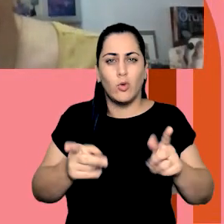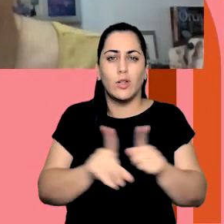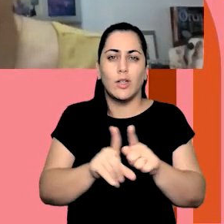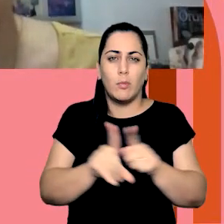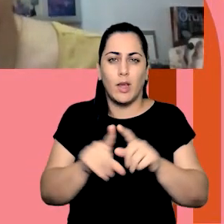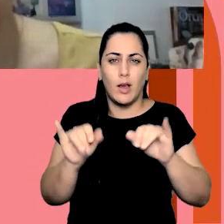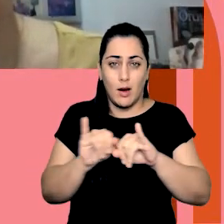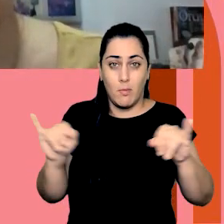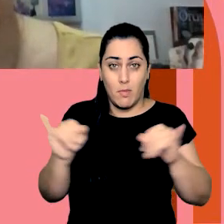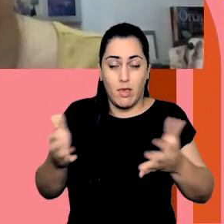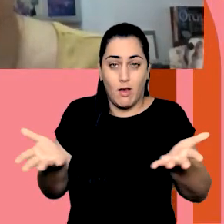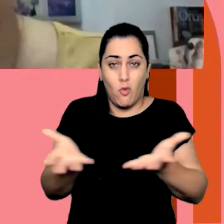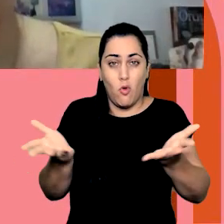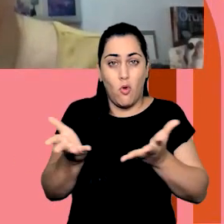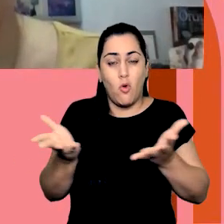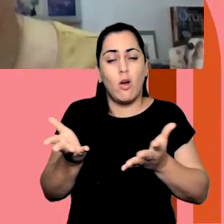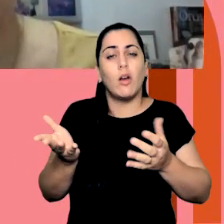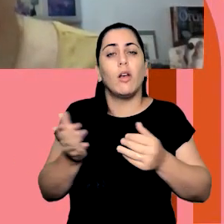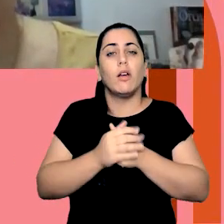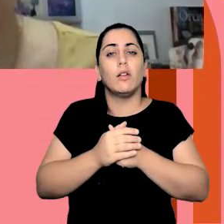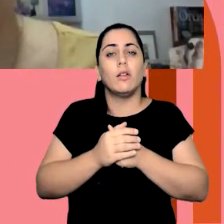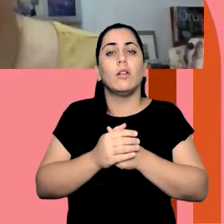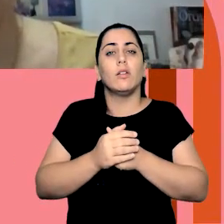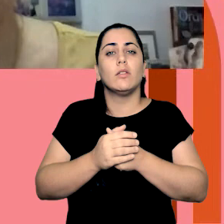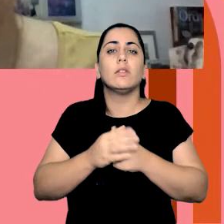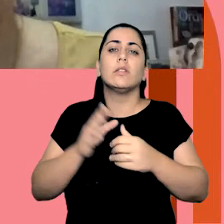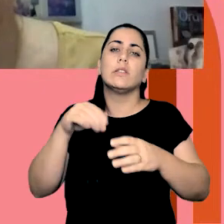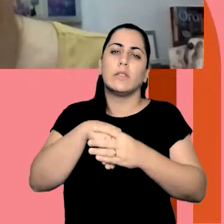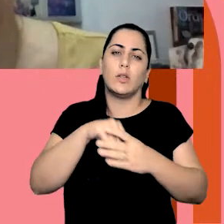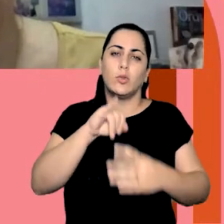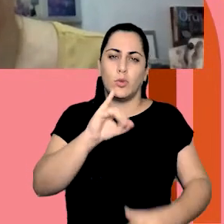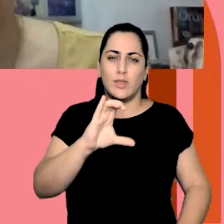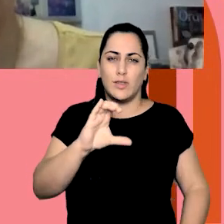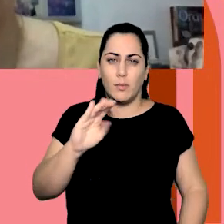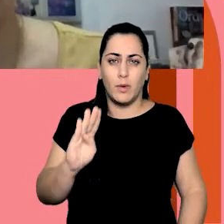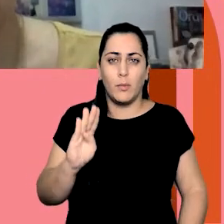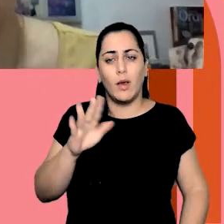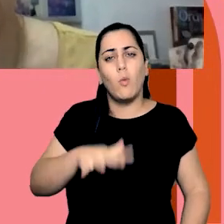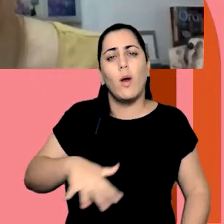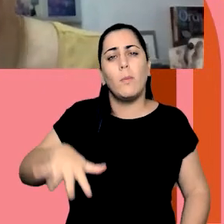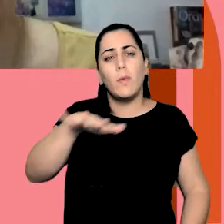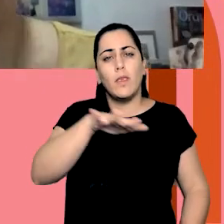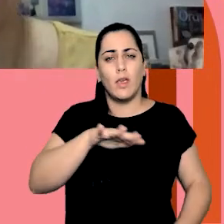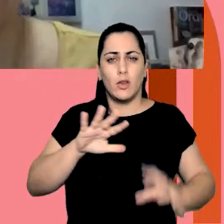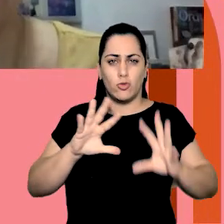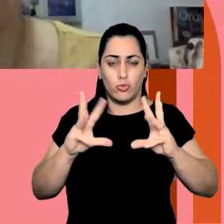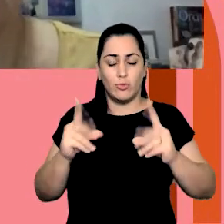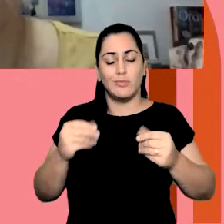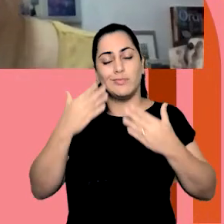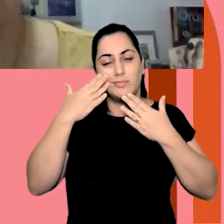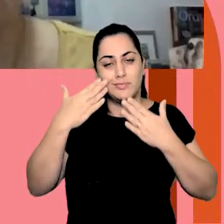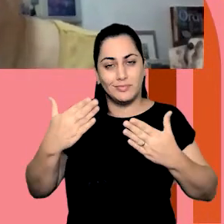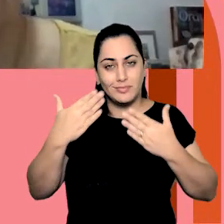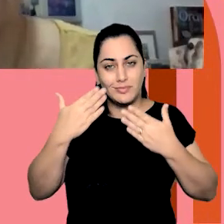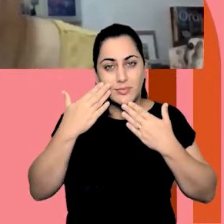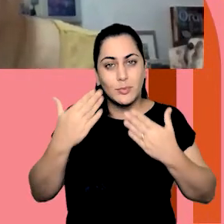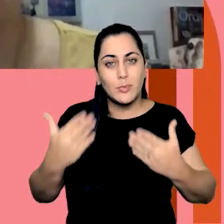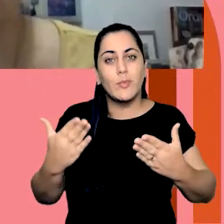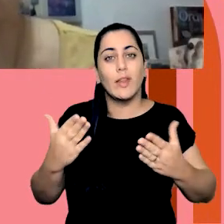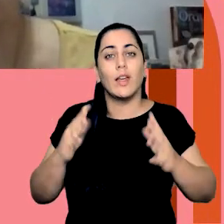nessa campanha do Instituto, em relação ao ambiente como um todo. Então, eu agradeço